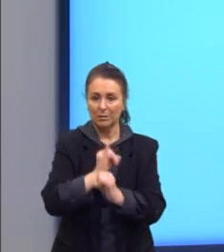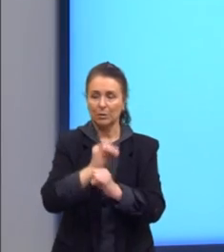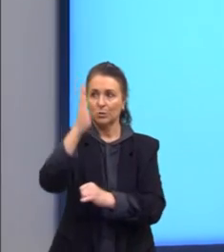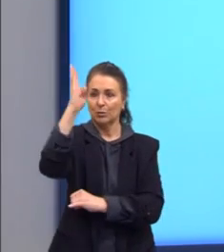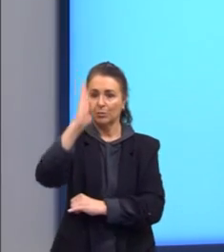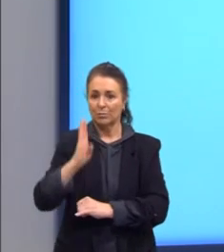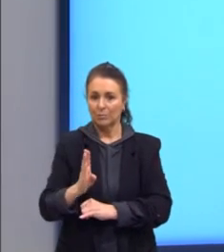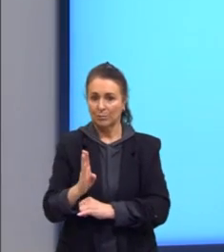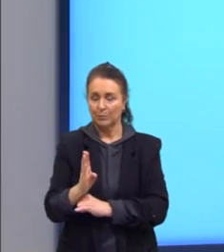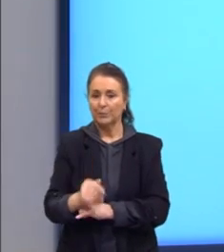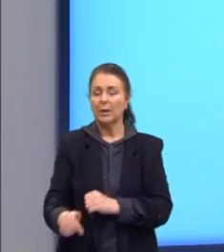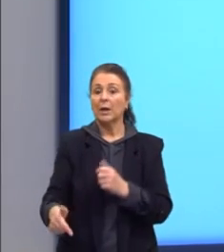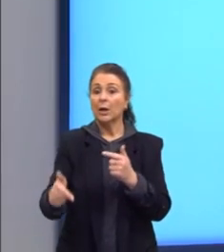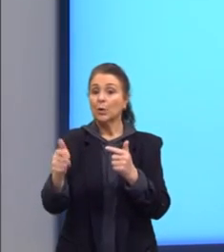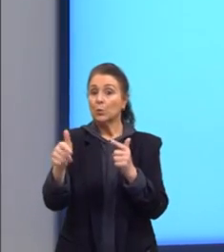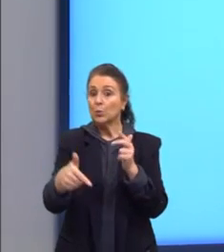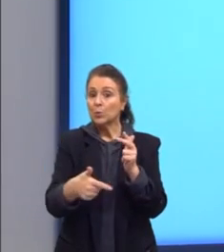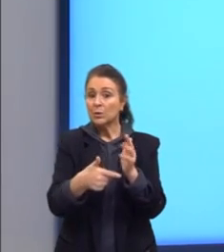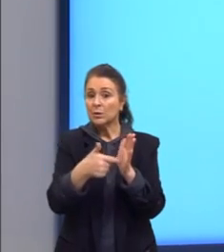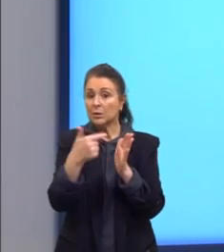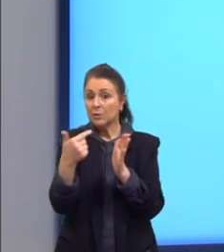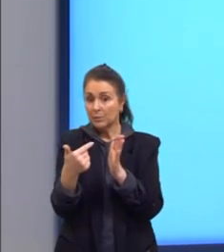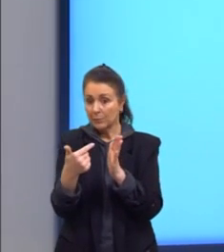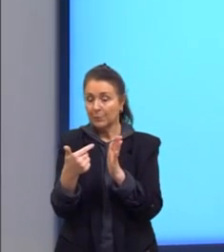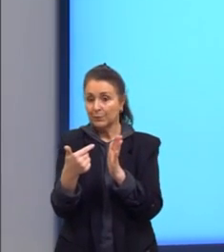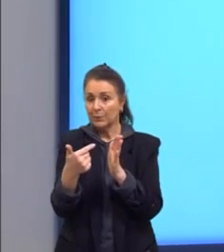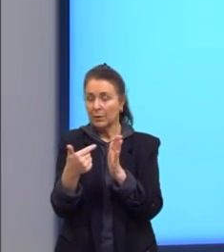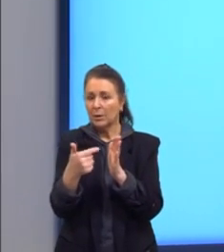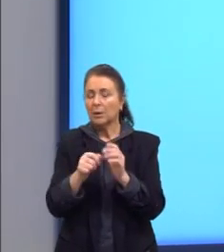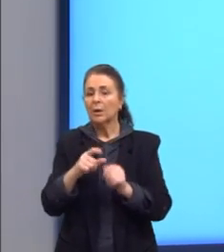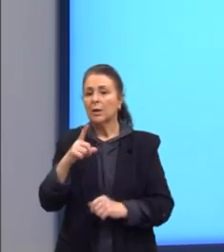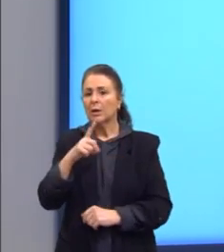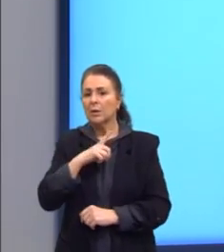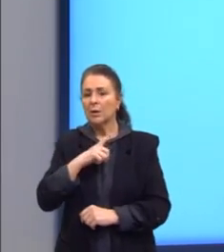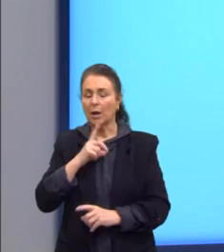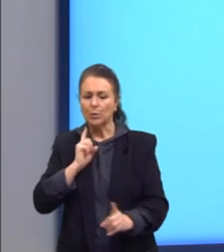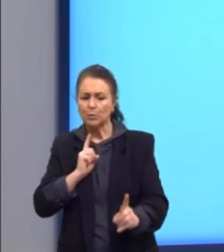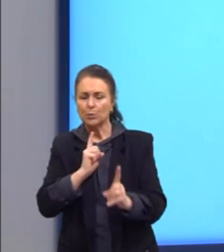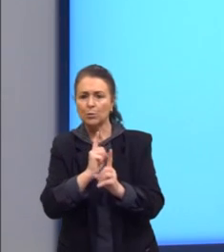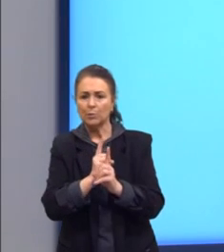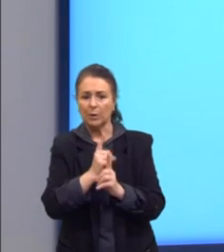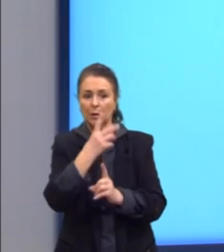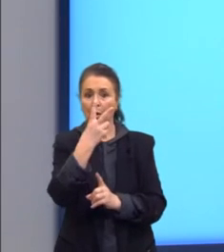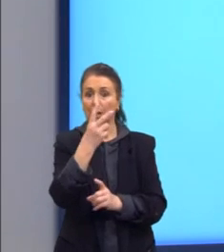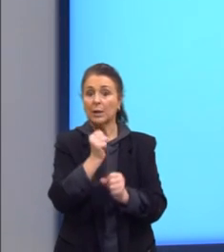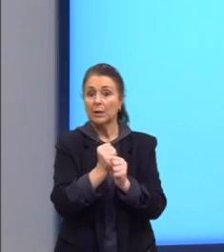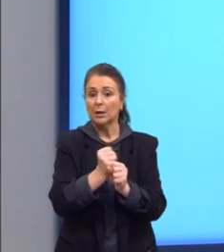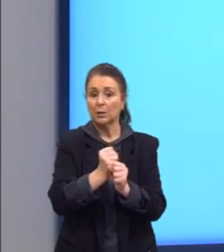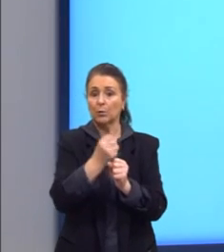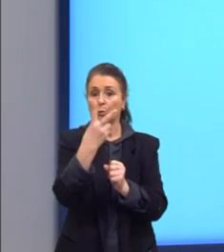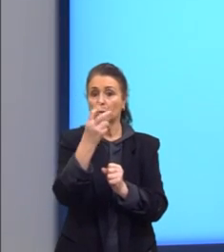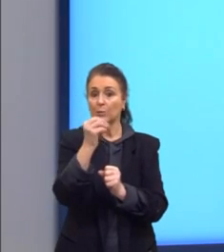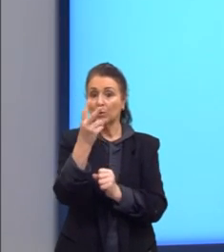No nosso segundo excerto, foi determinado, foi descoberto que em 2020,